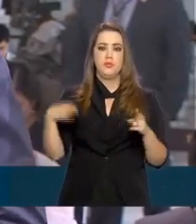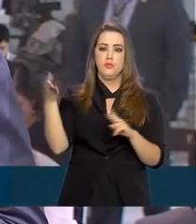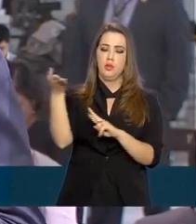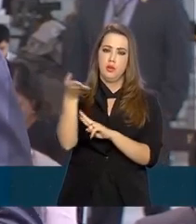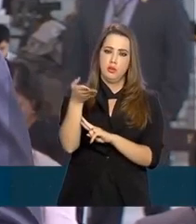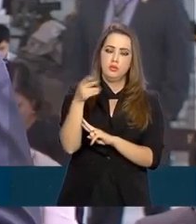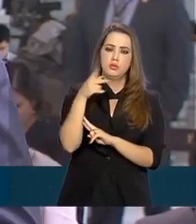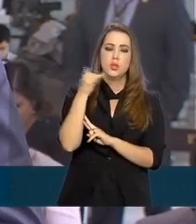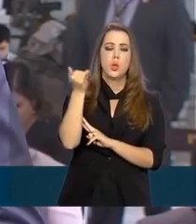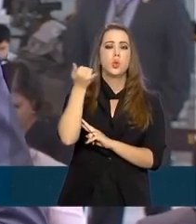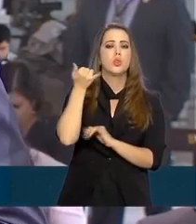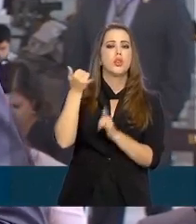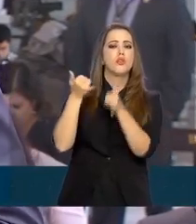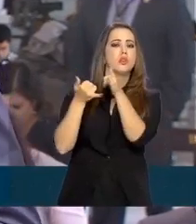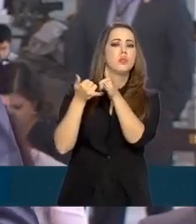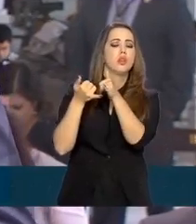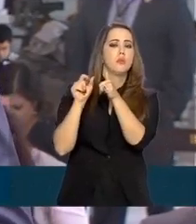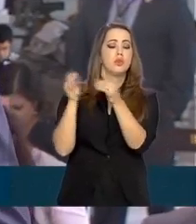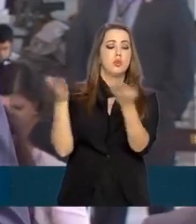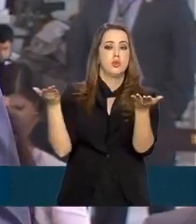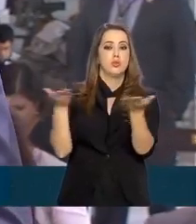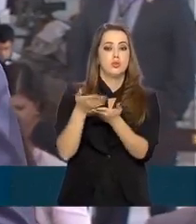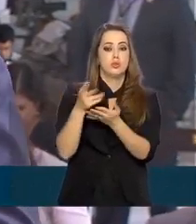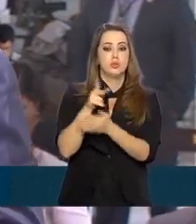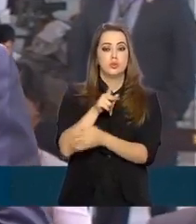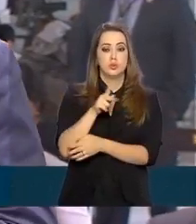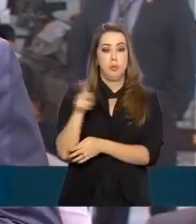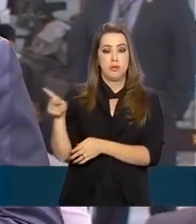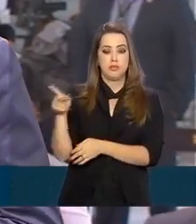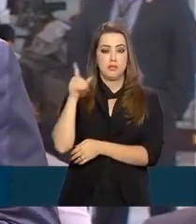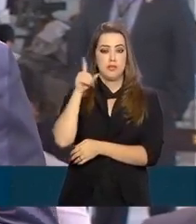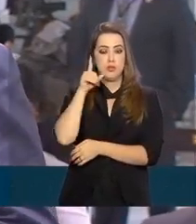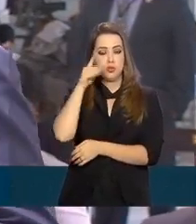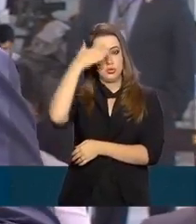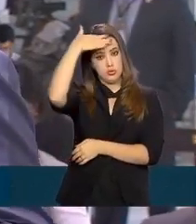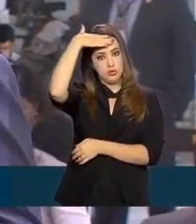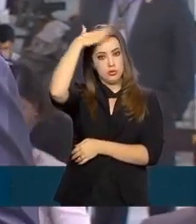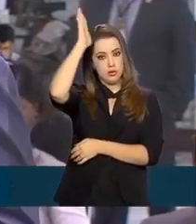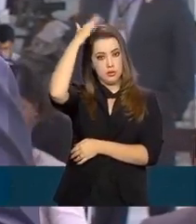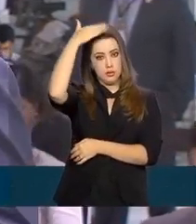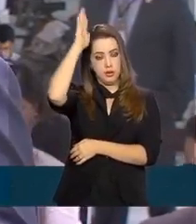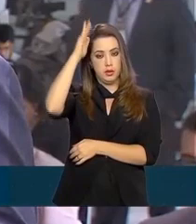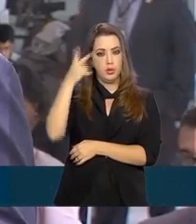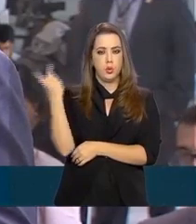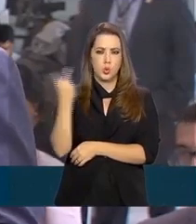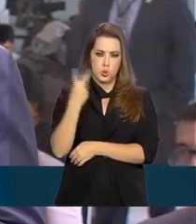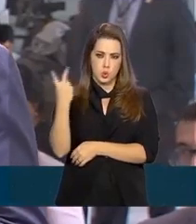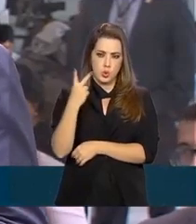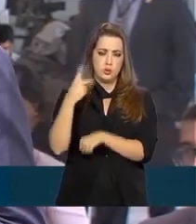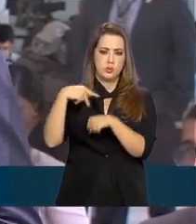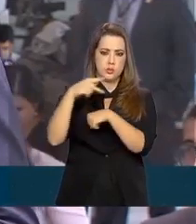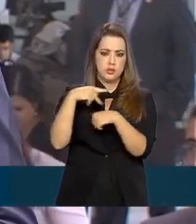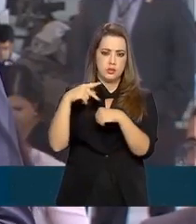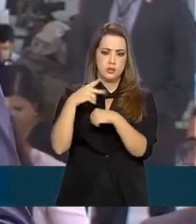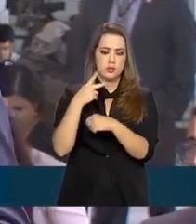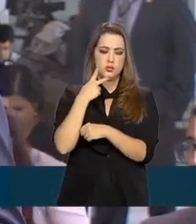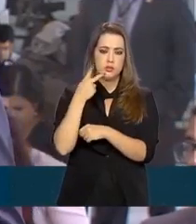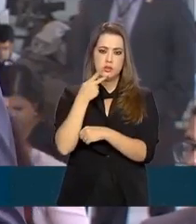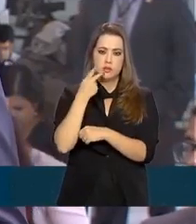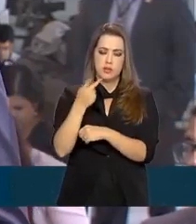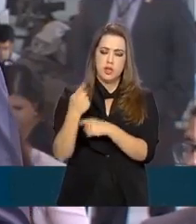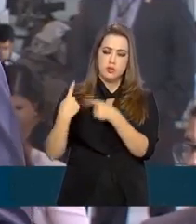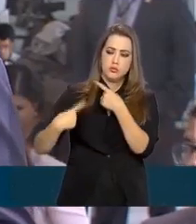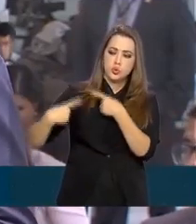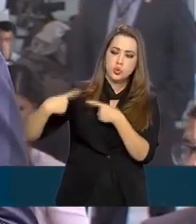no telefonema que o senhor participou hoje com o presidente Trump, eu queria saber se as duas partes chegaram a comentar, a